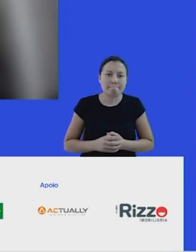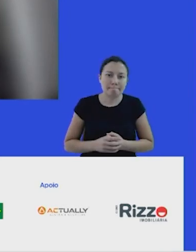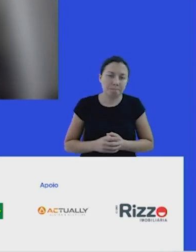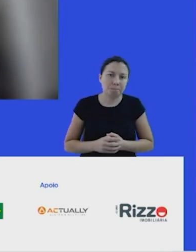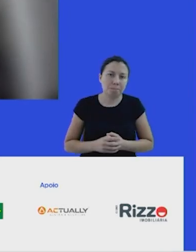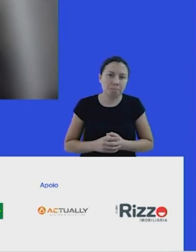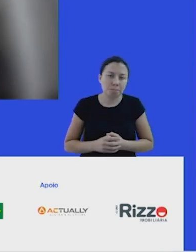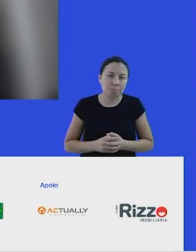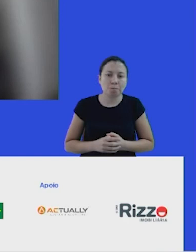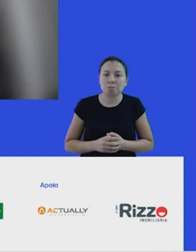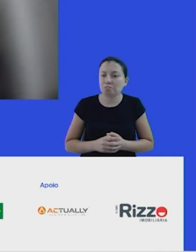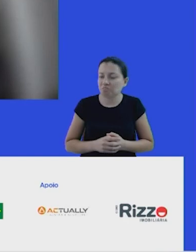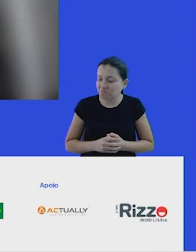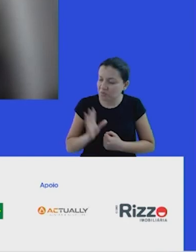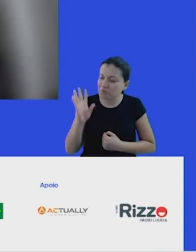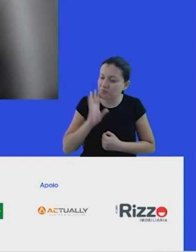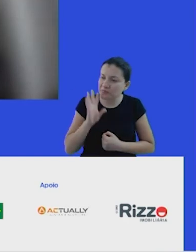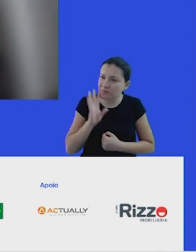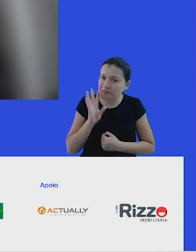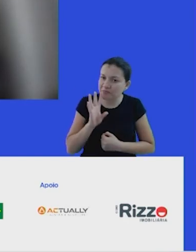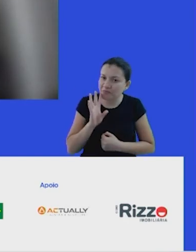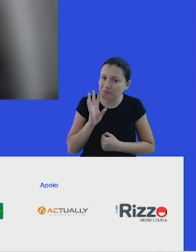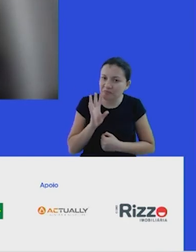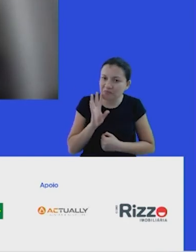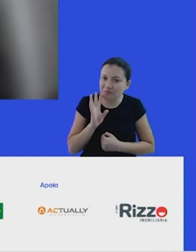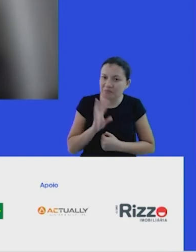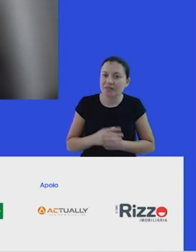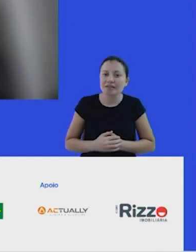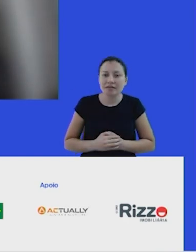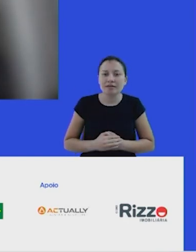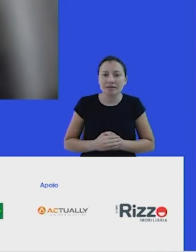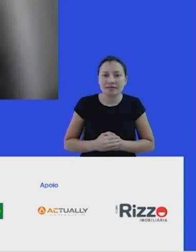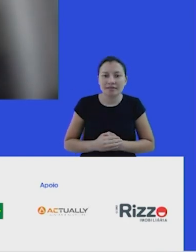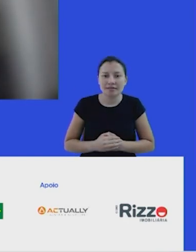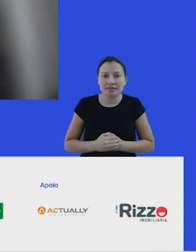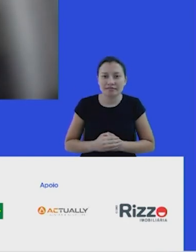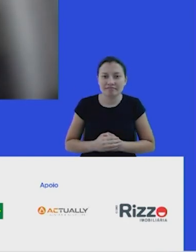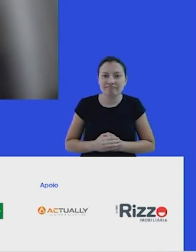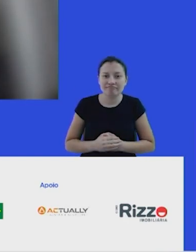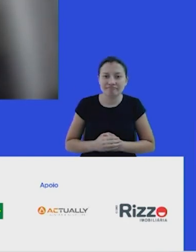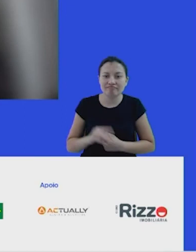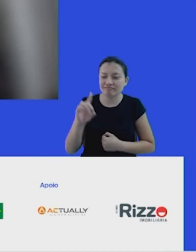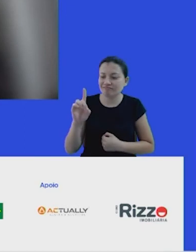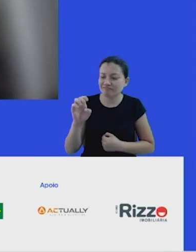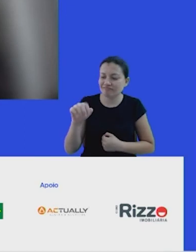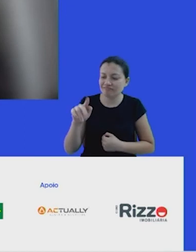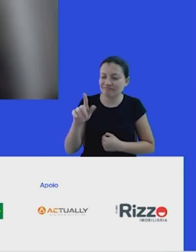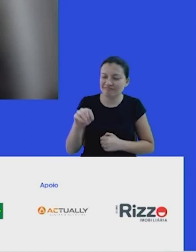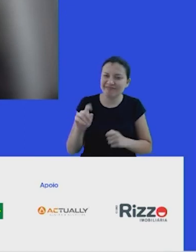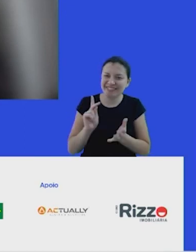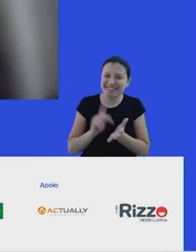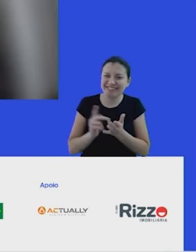é, muito legal. é, o dengo é realmente inspirador, né? ali,